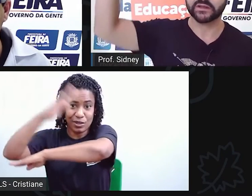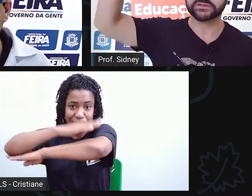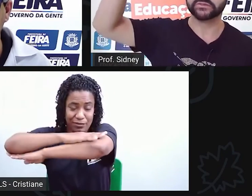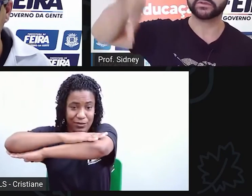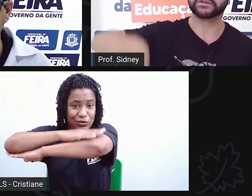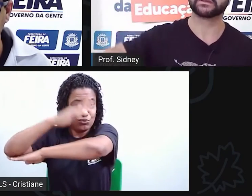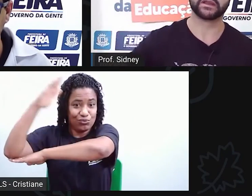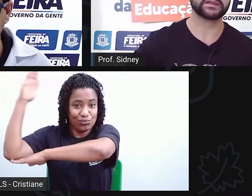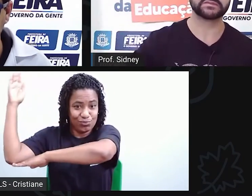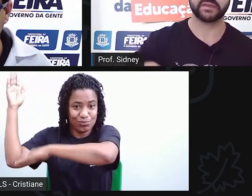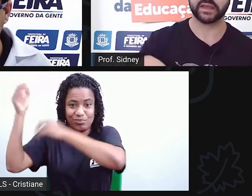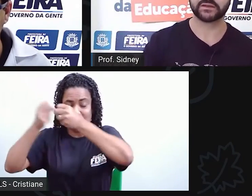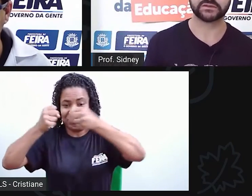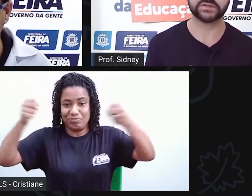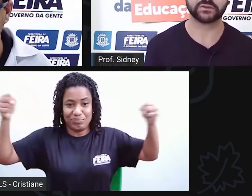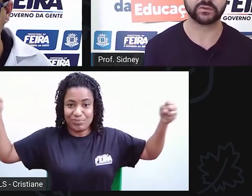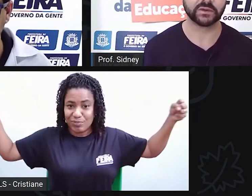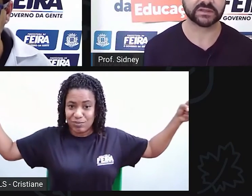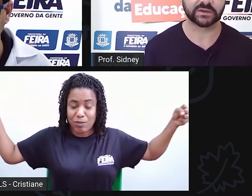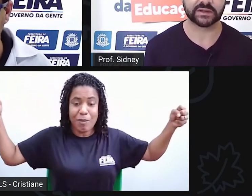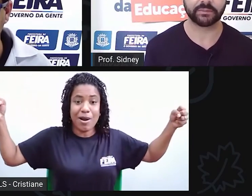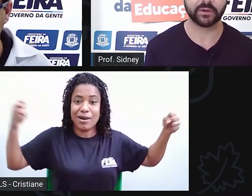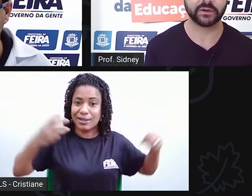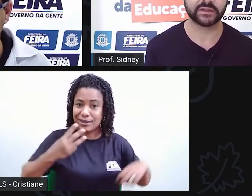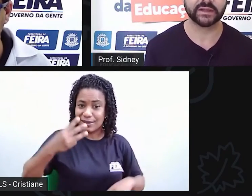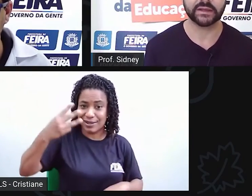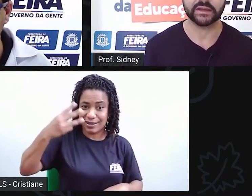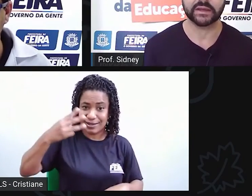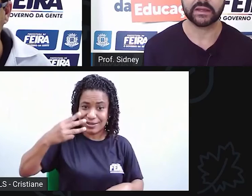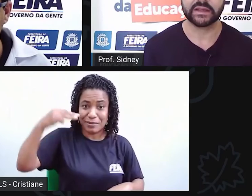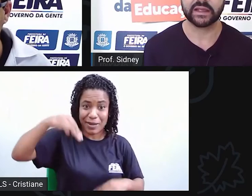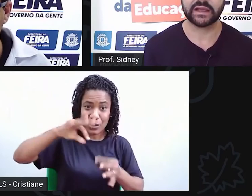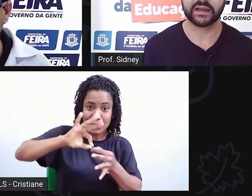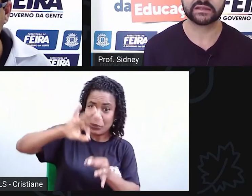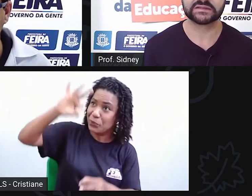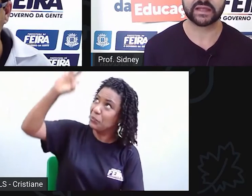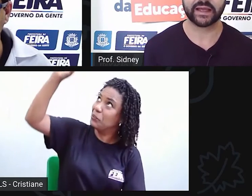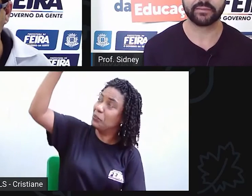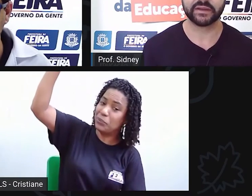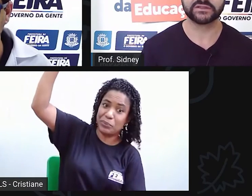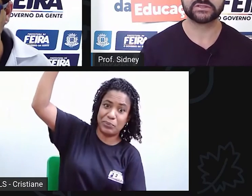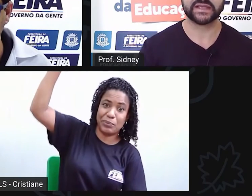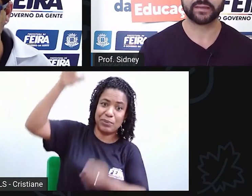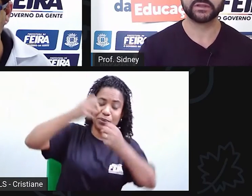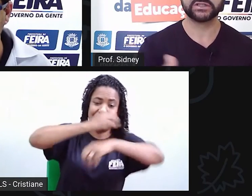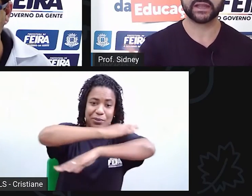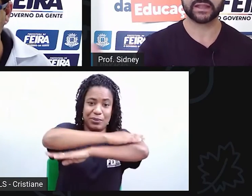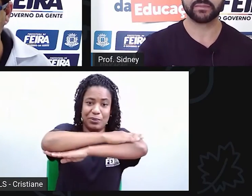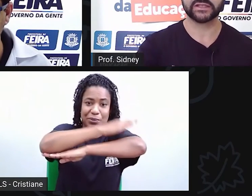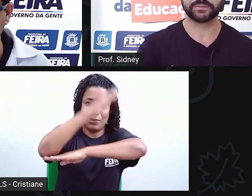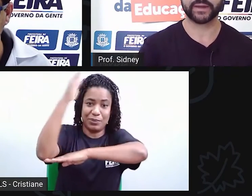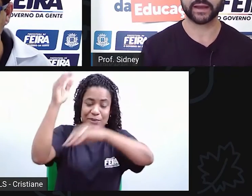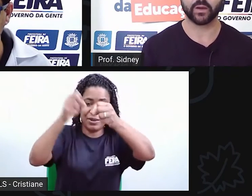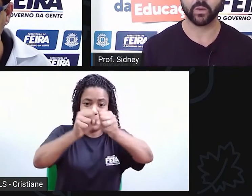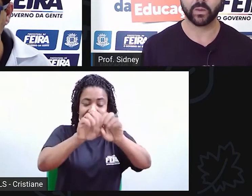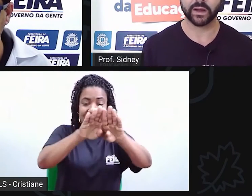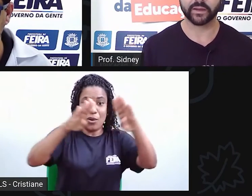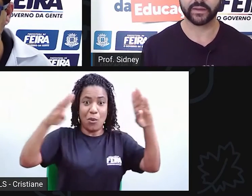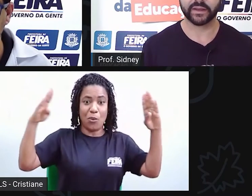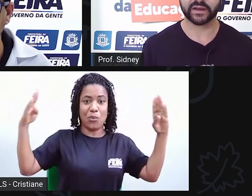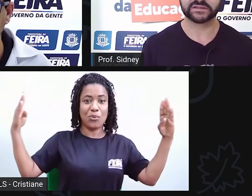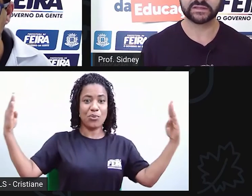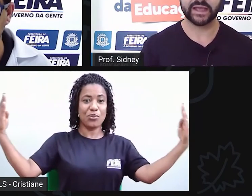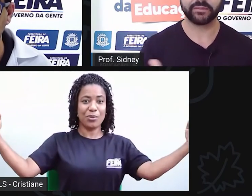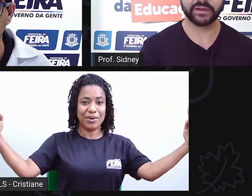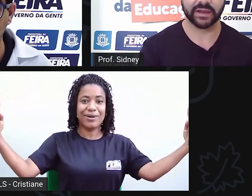tipo de três metros de altura a cada porta, e elas se abrem diretamente para a rua,